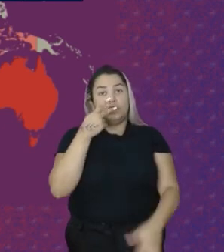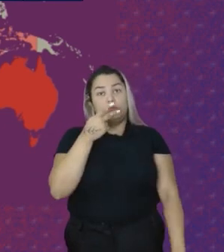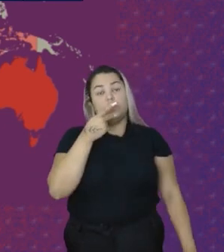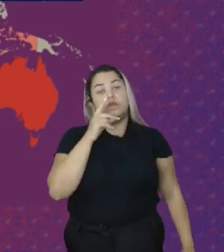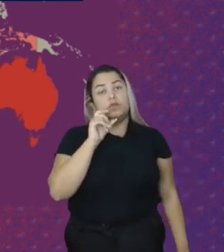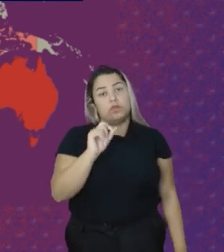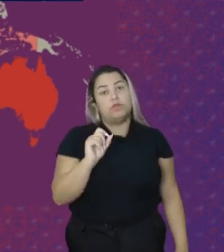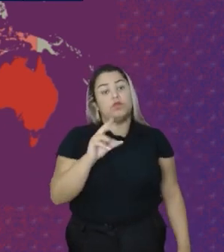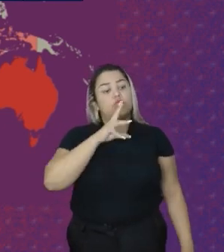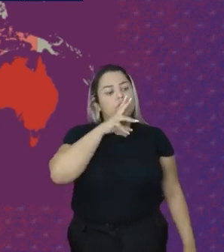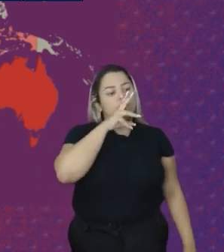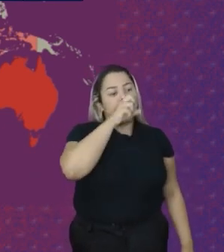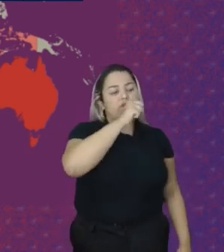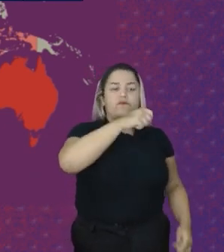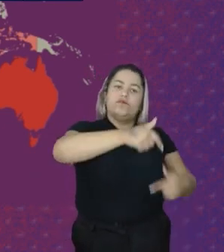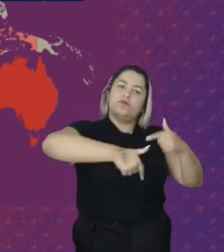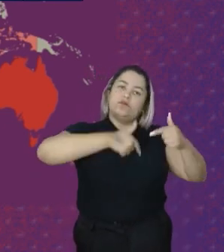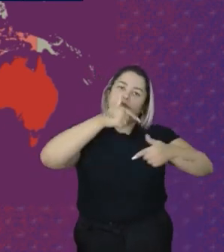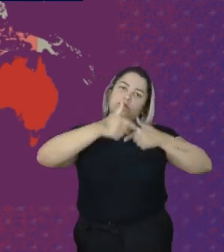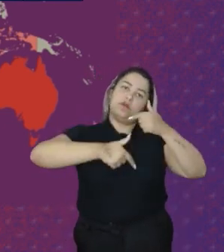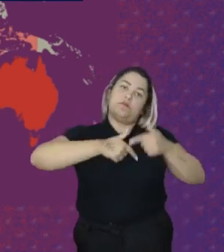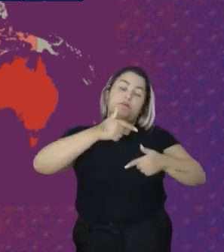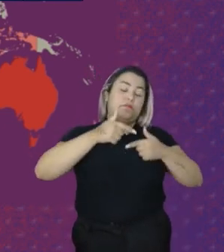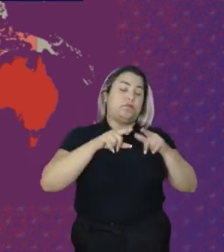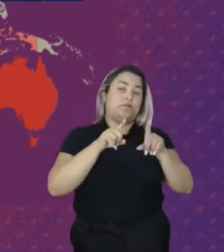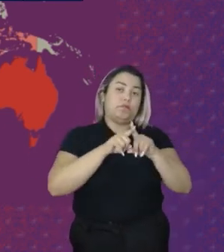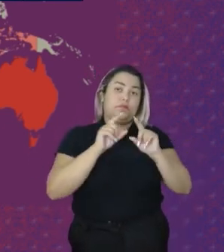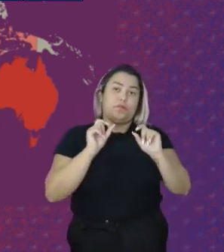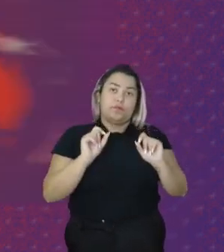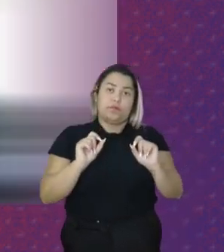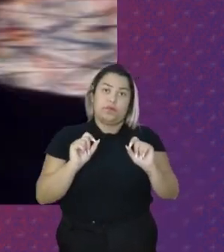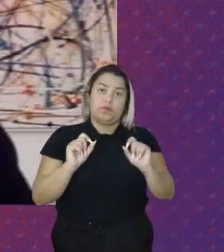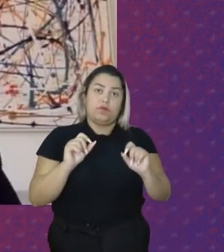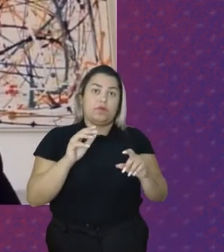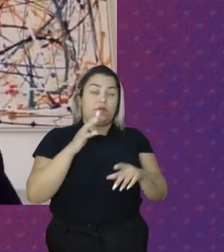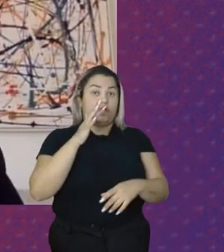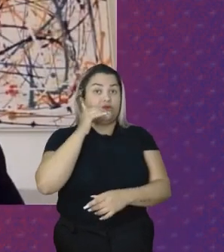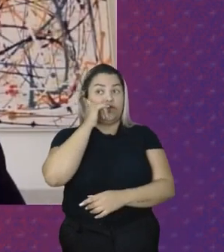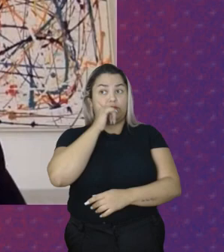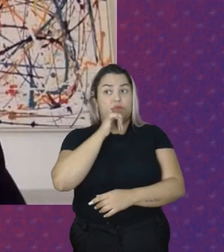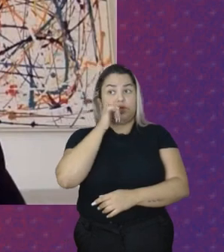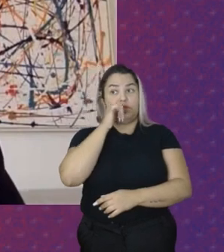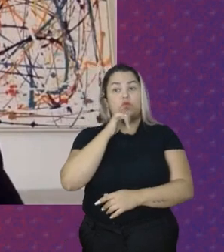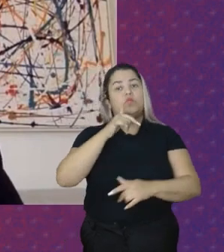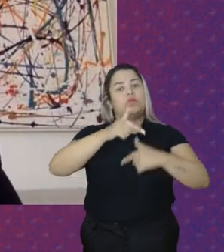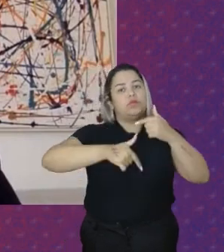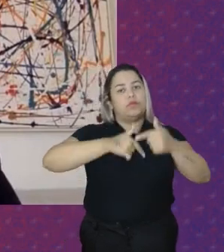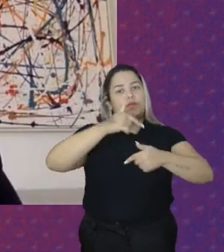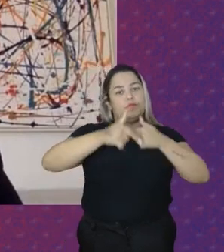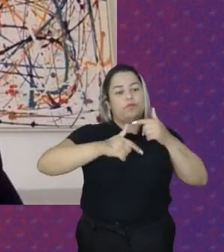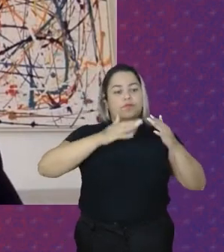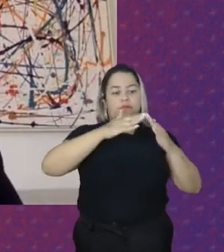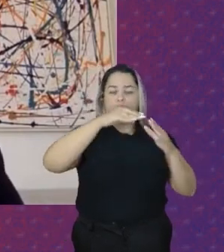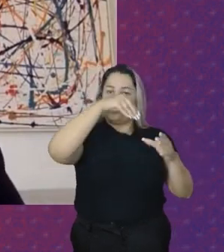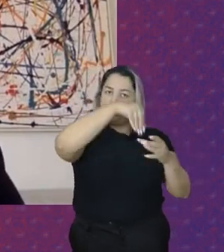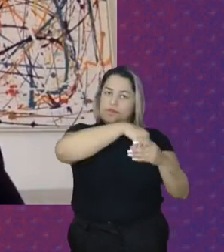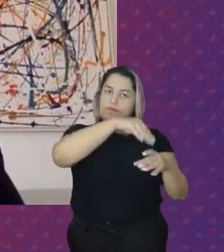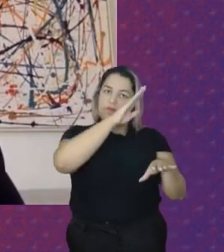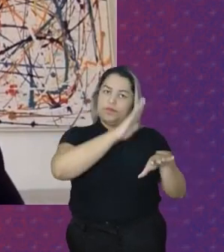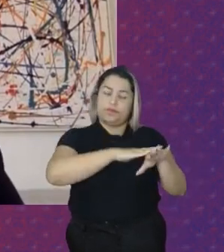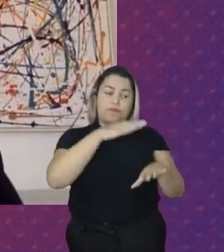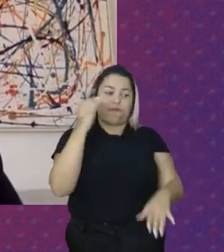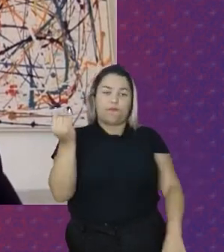uma Força De trabalho Majoritariamente Feminina O trabalho Doméstico É a mais